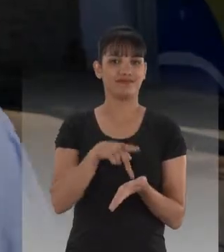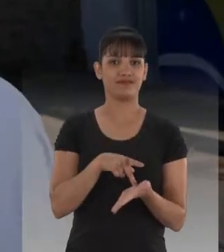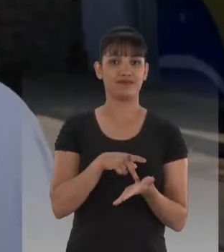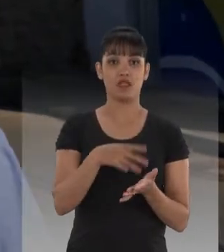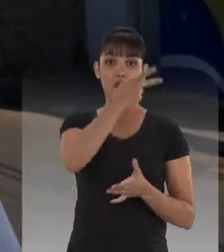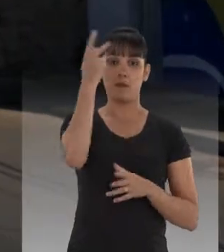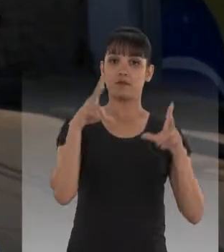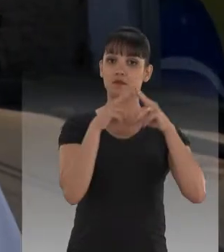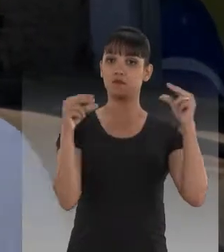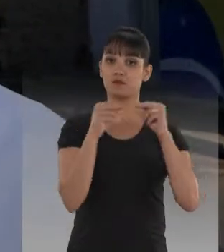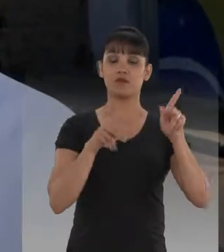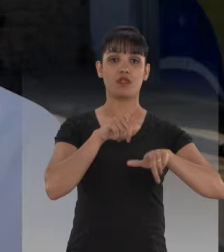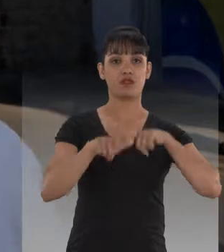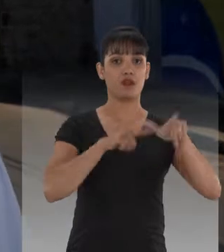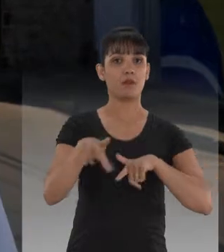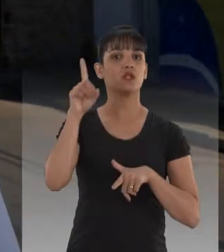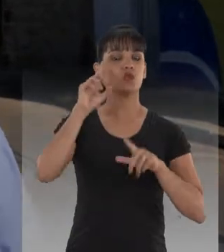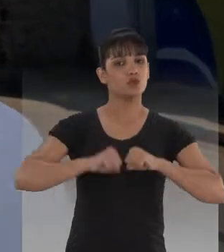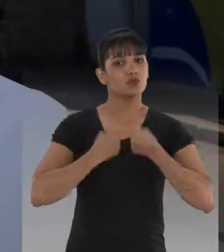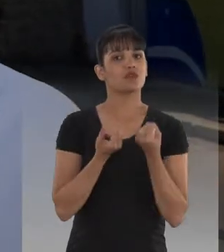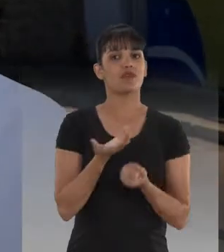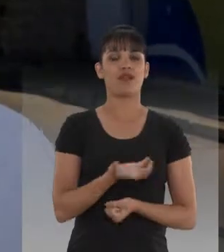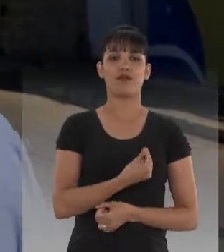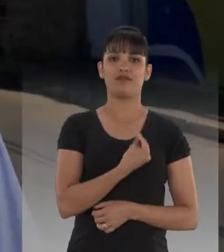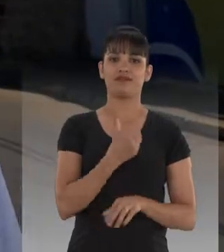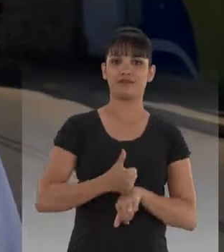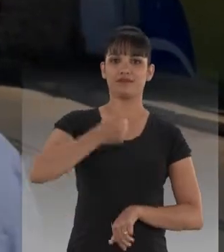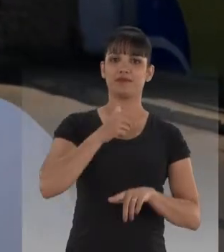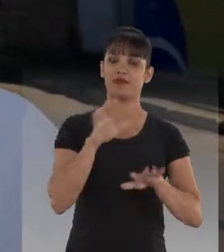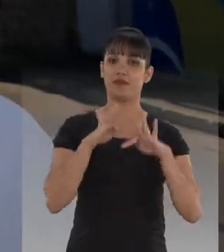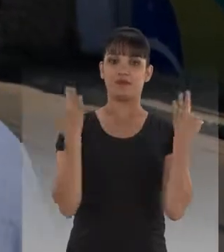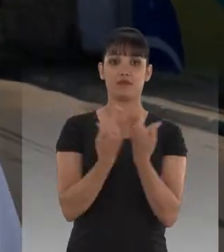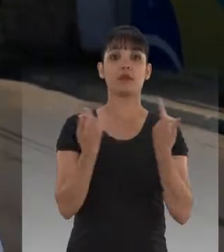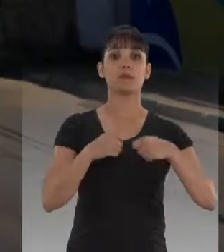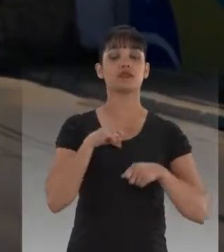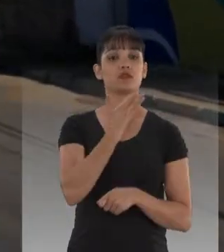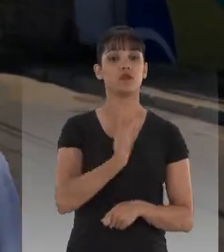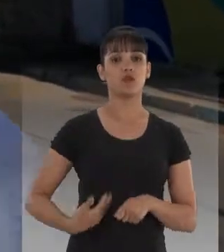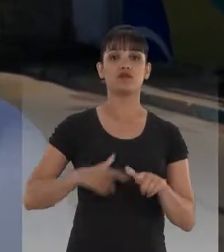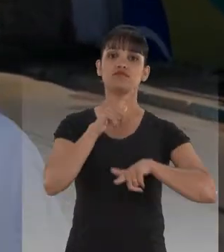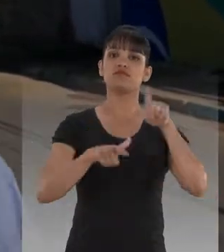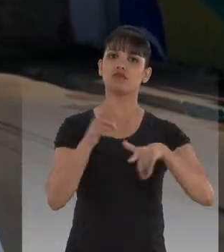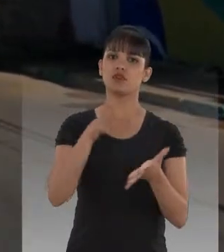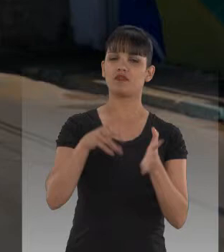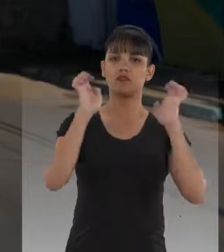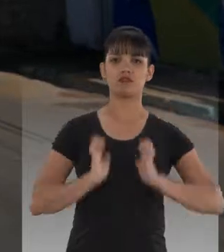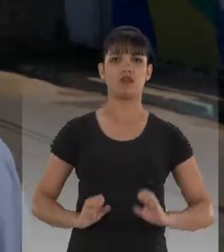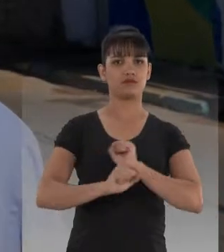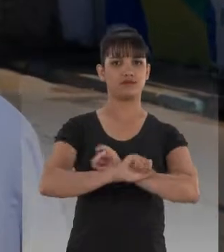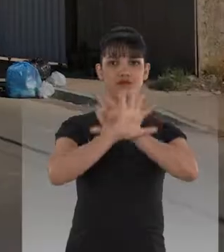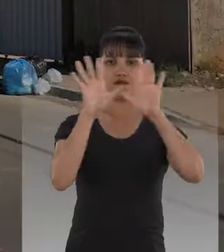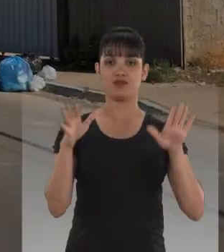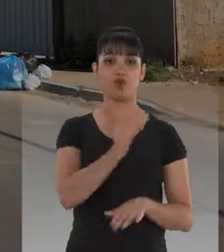Os brasileiros que trabalham todos os dias com esforço e querem uma vida melhor para a sua família, precisam ter um governo eficiente, ético e